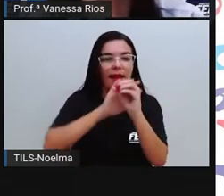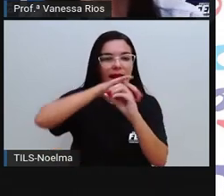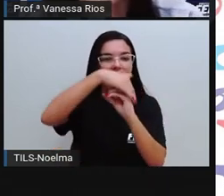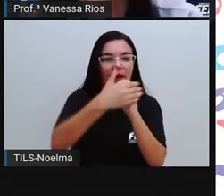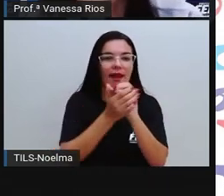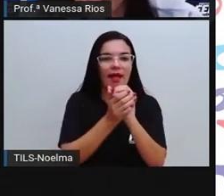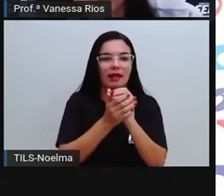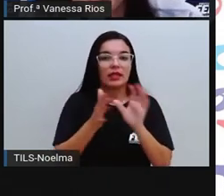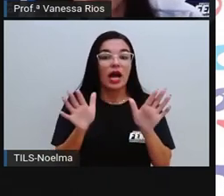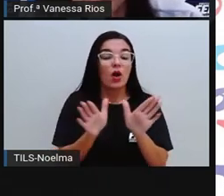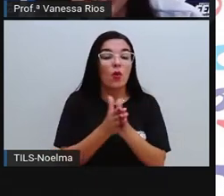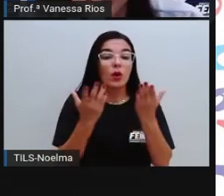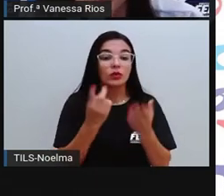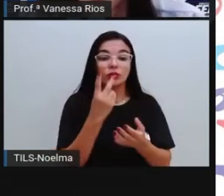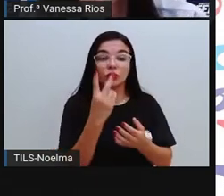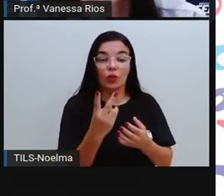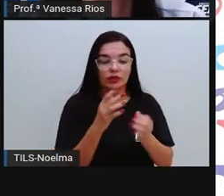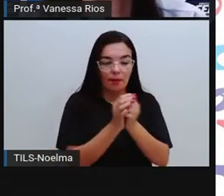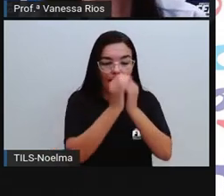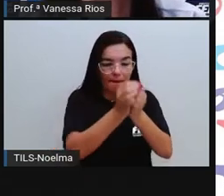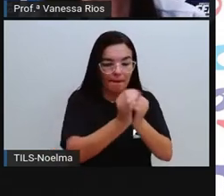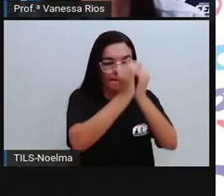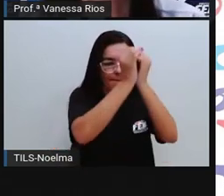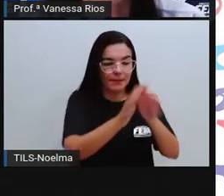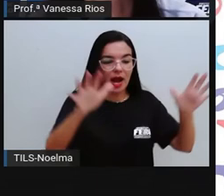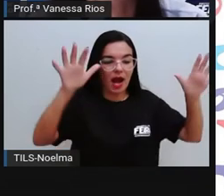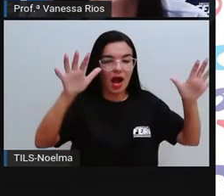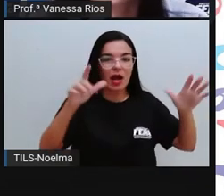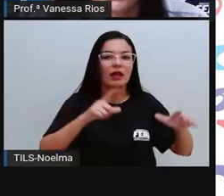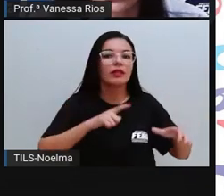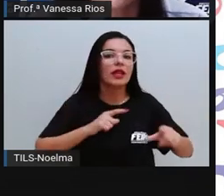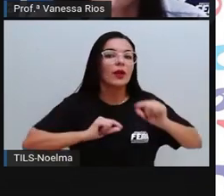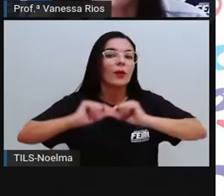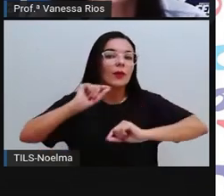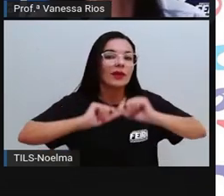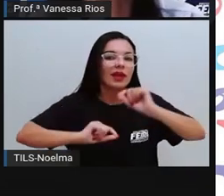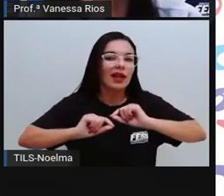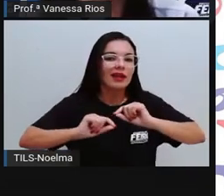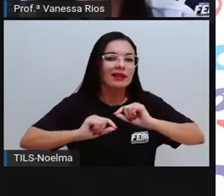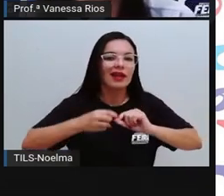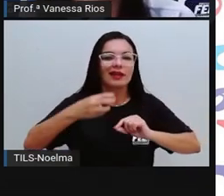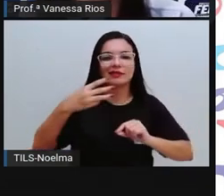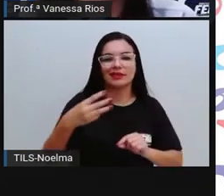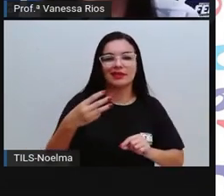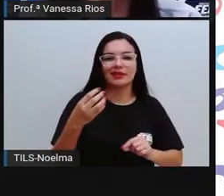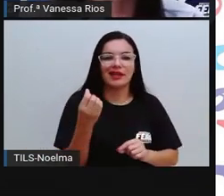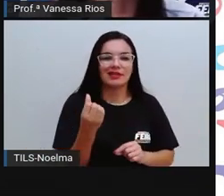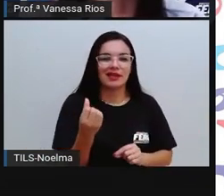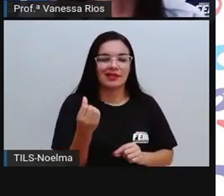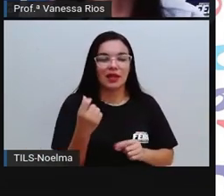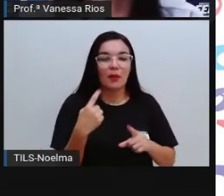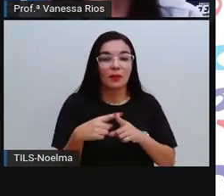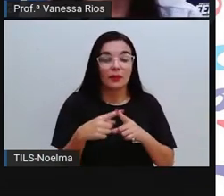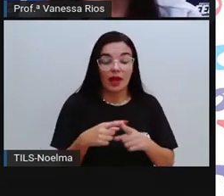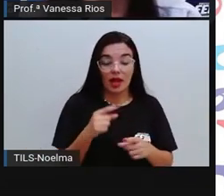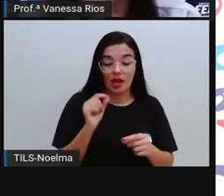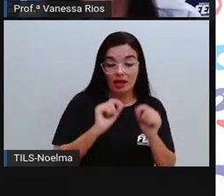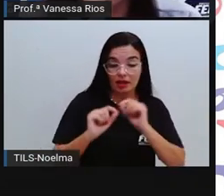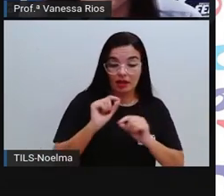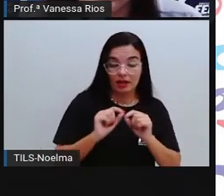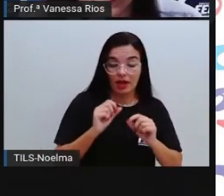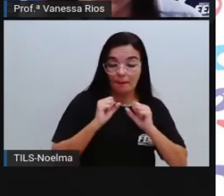dois dados ao mesmo tempo, observamos o espaço amostral igual a 36, ou seja, 36